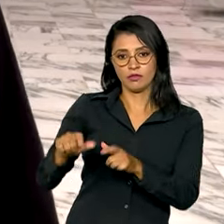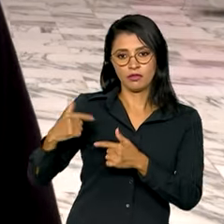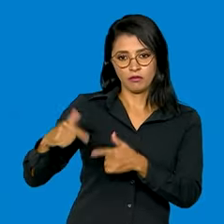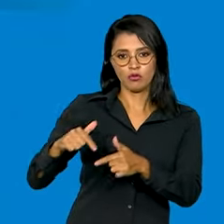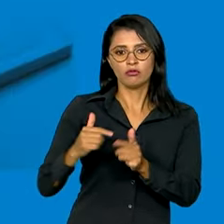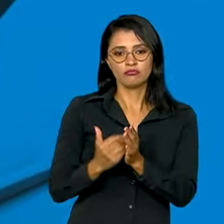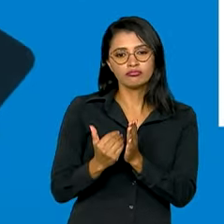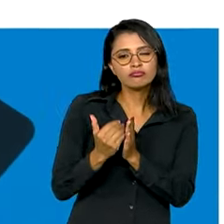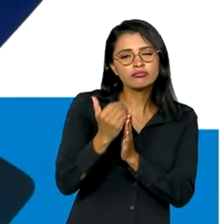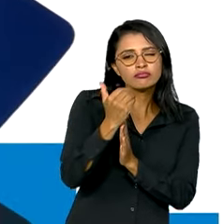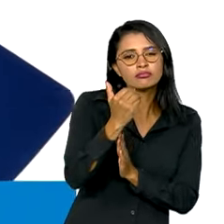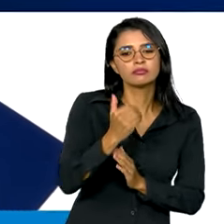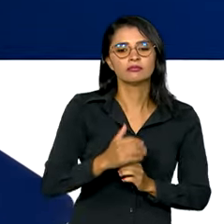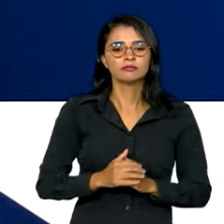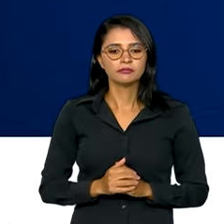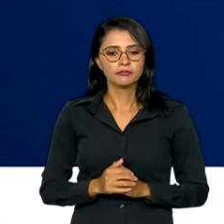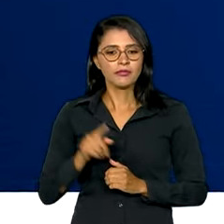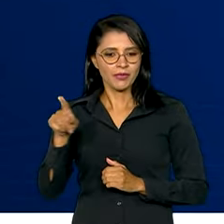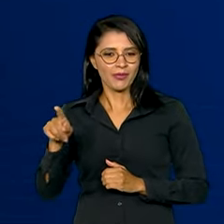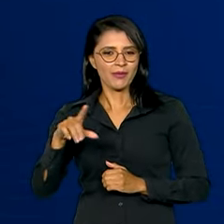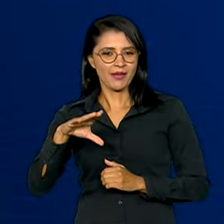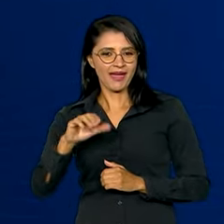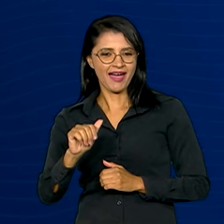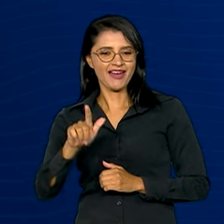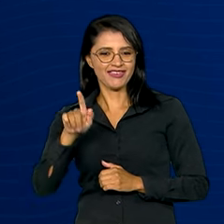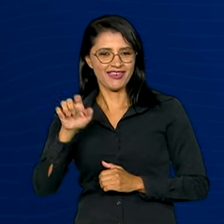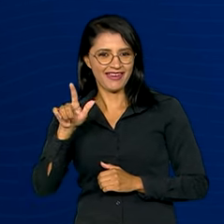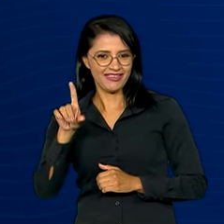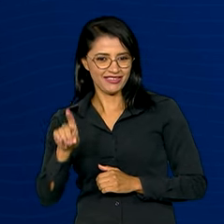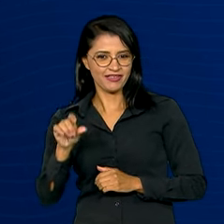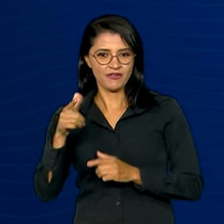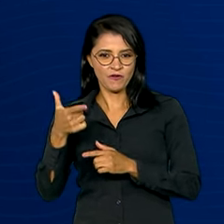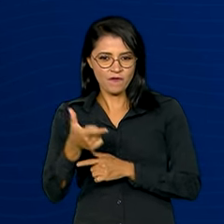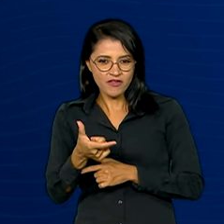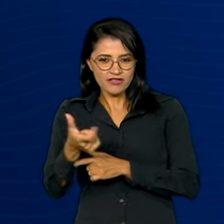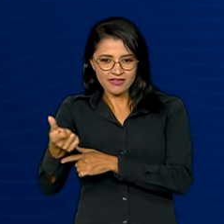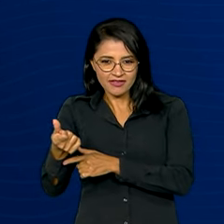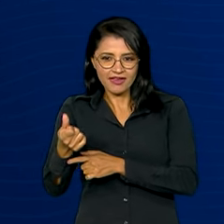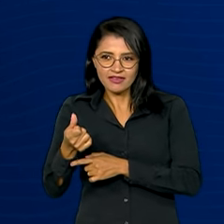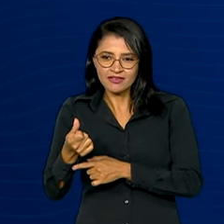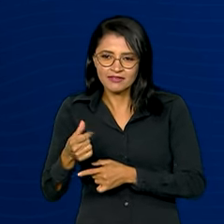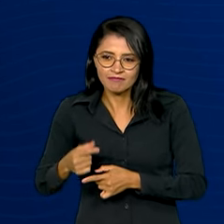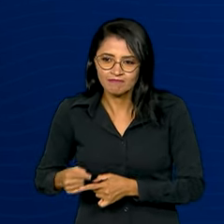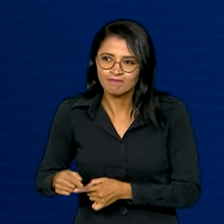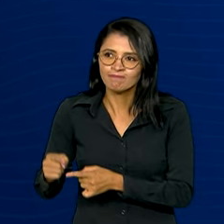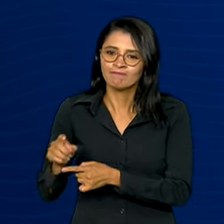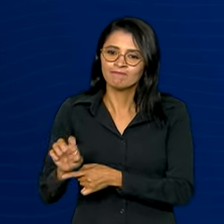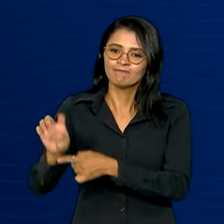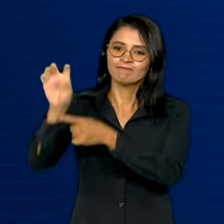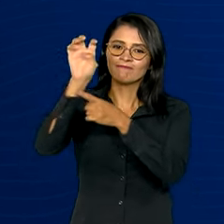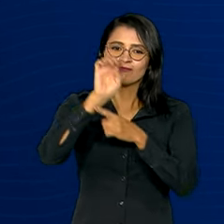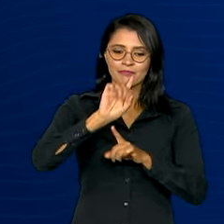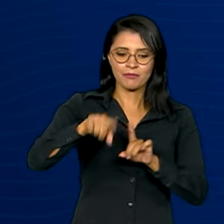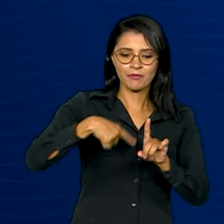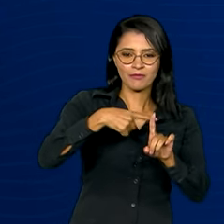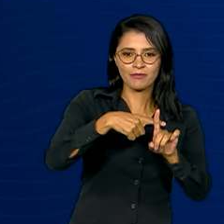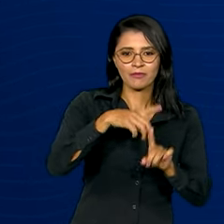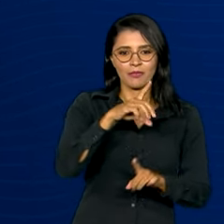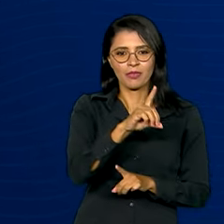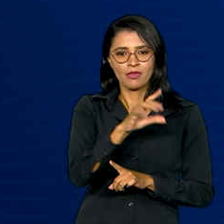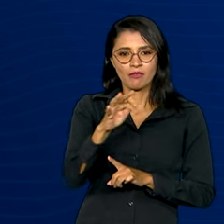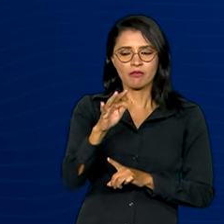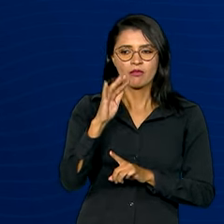gradativo. De acordo com o Caged, todos os 26 estados e o Distrito Federal registraram